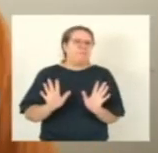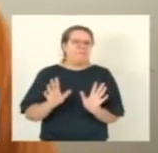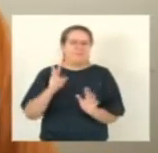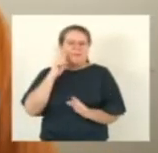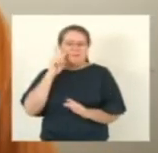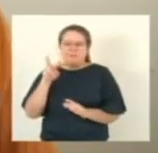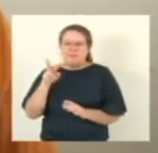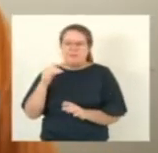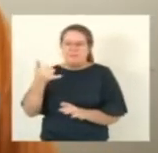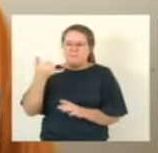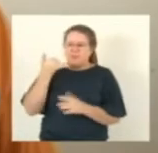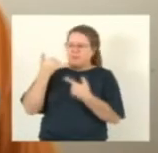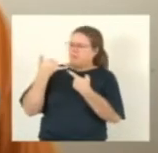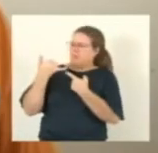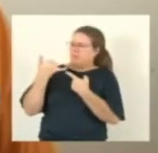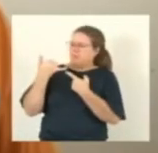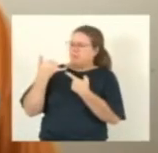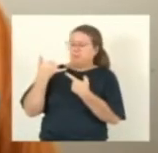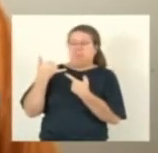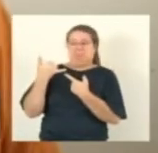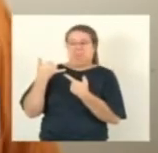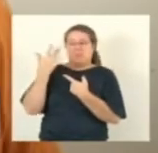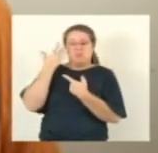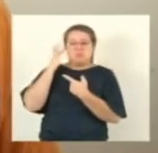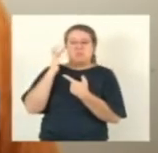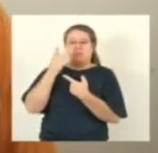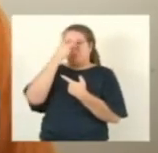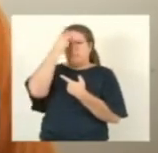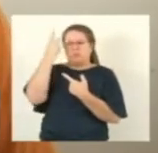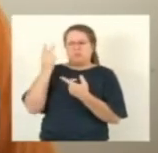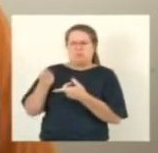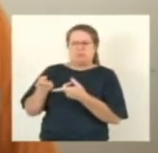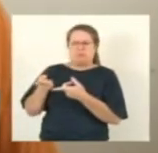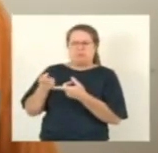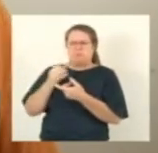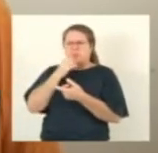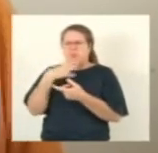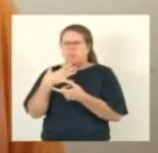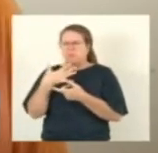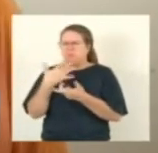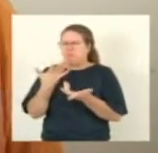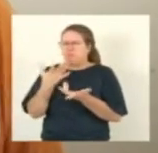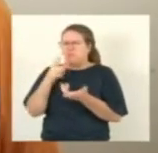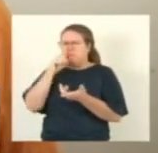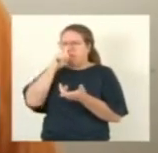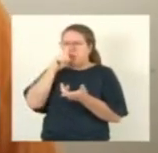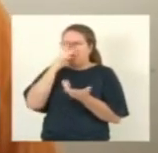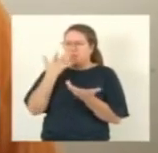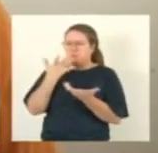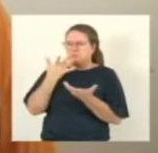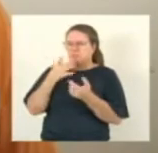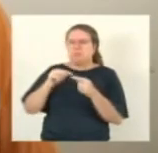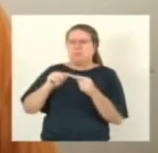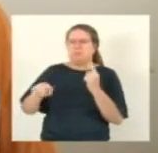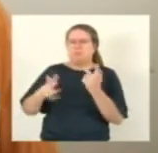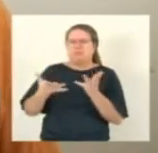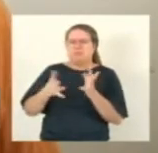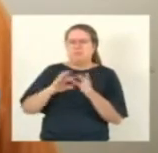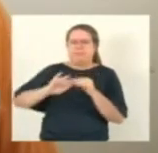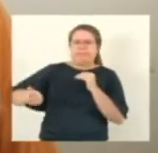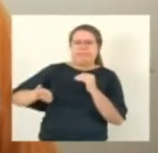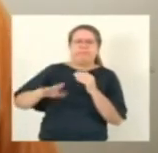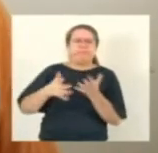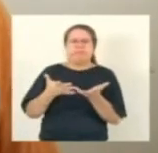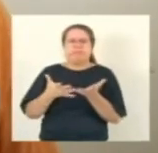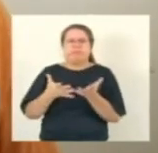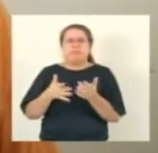que quem está fazendo a chamada é um profissional de bem eles iriam em qualquer é uma pessoa de bem eles iriam independente do bairro que